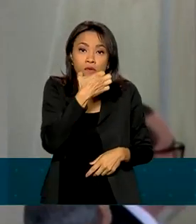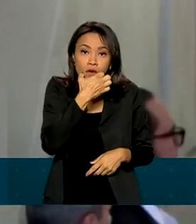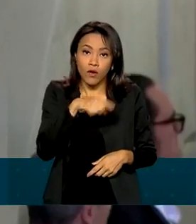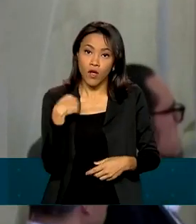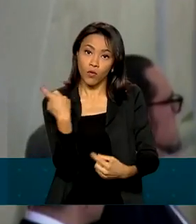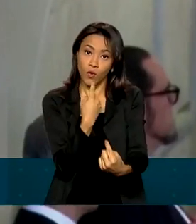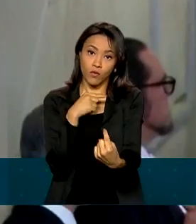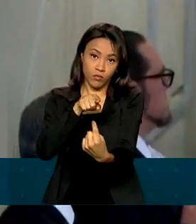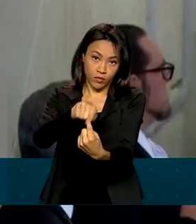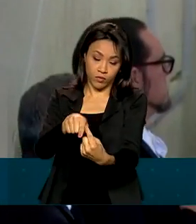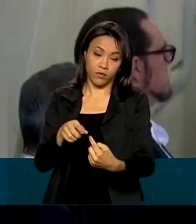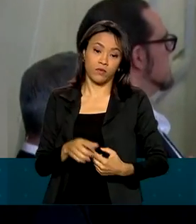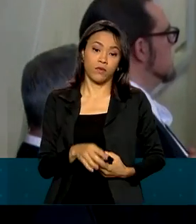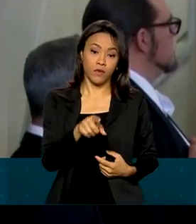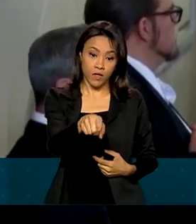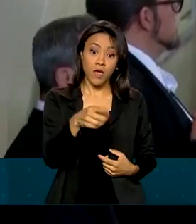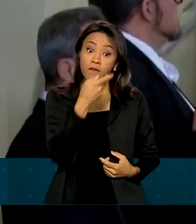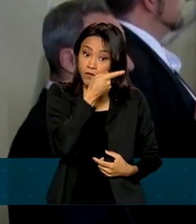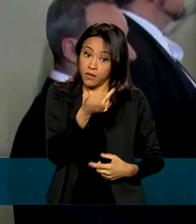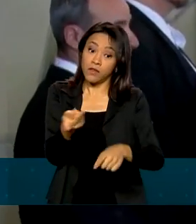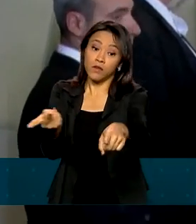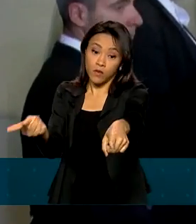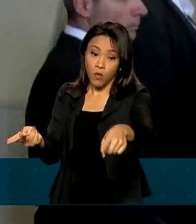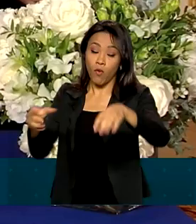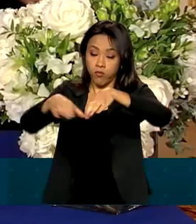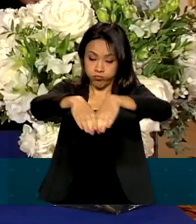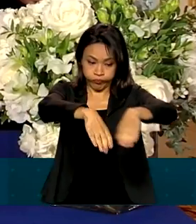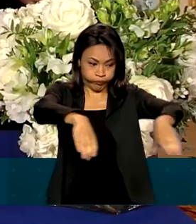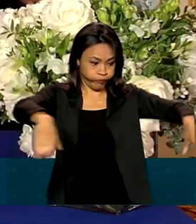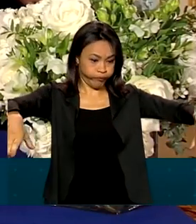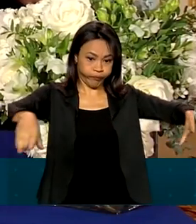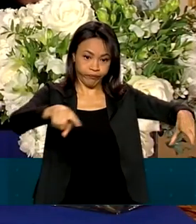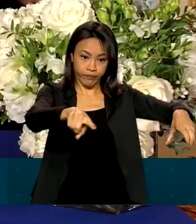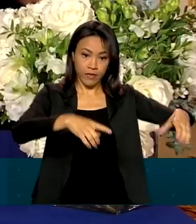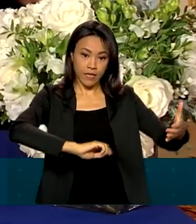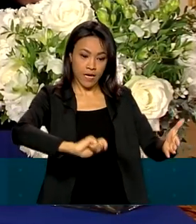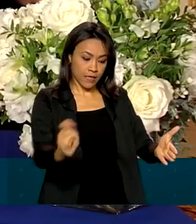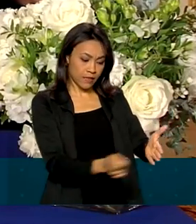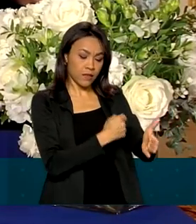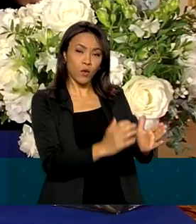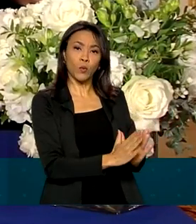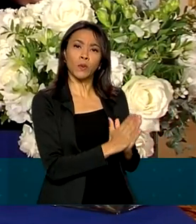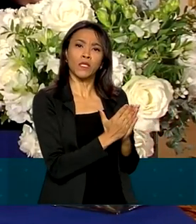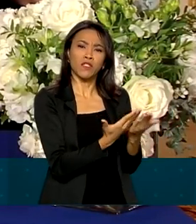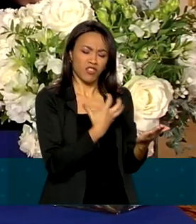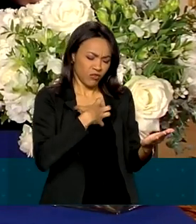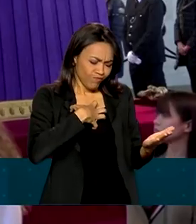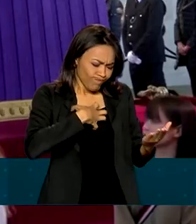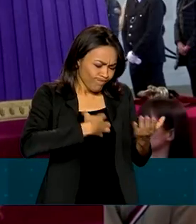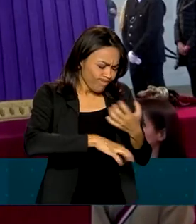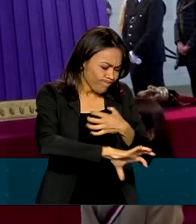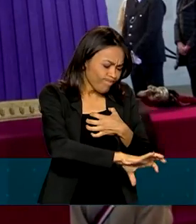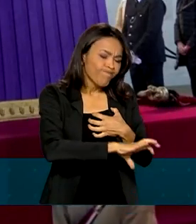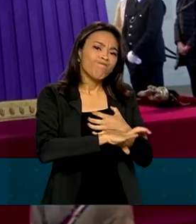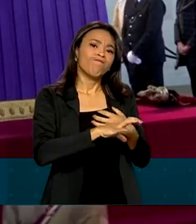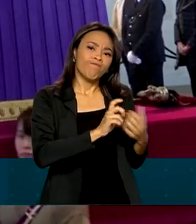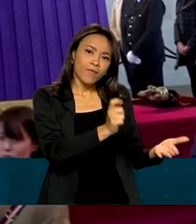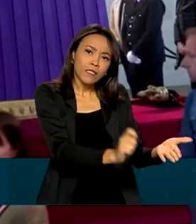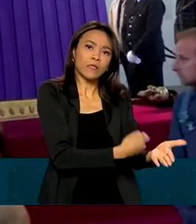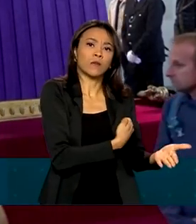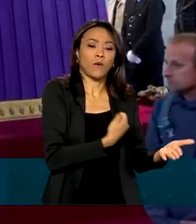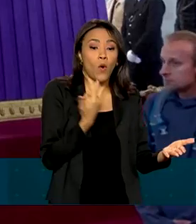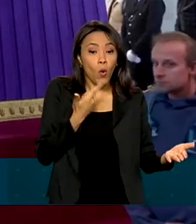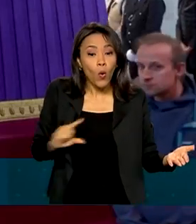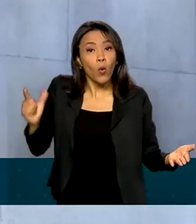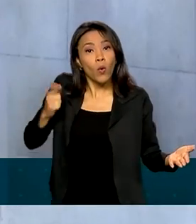O presidente visitou o caixão da rainha no parlamento e assinou o livro de condolências. Além de Bolsonaro, outros líderes